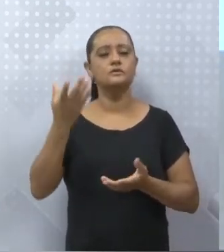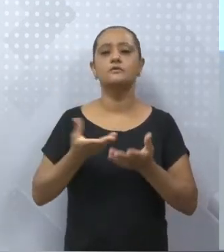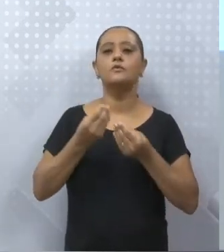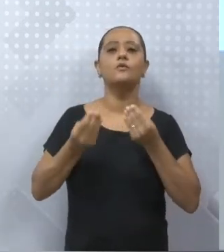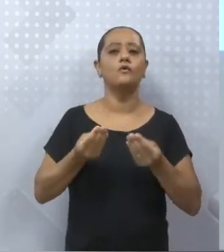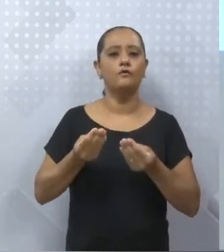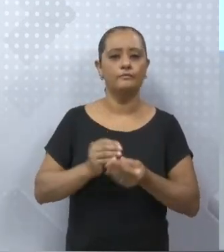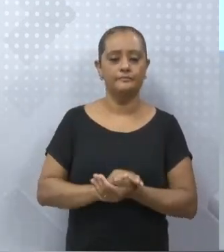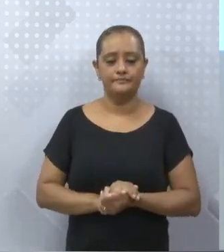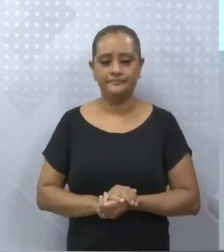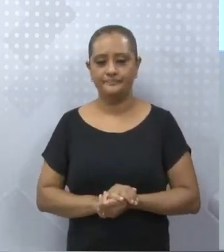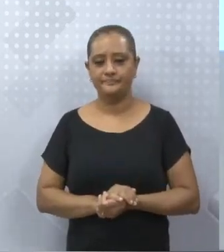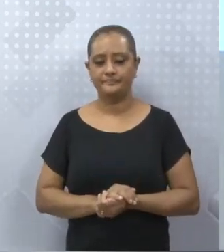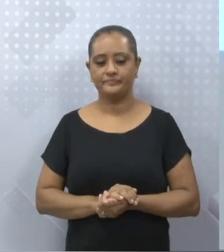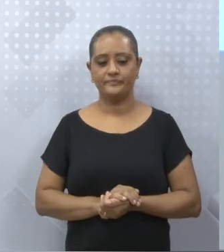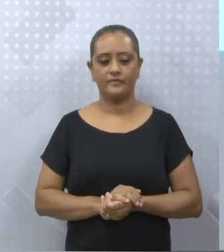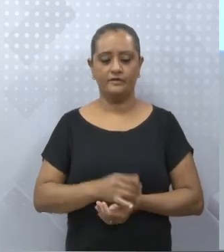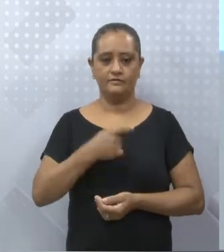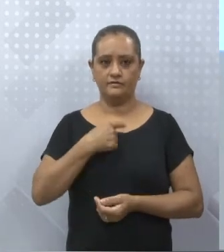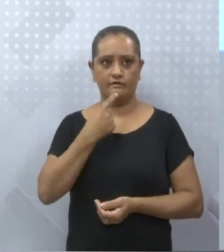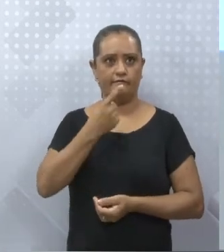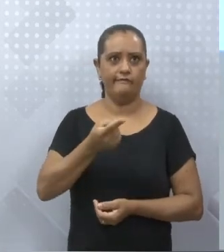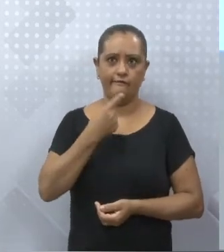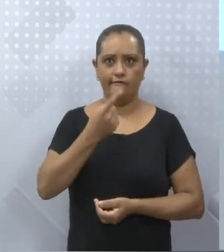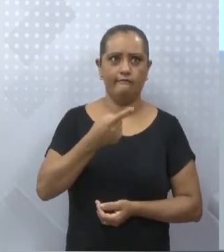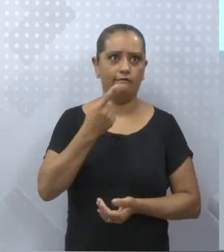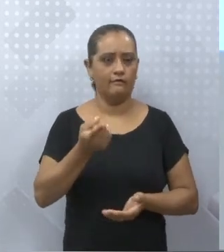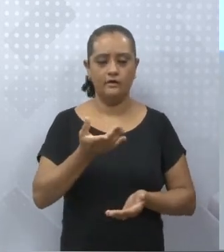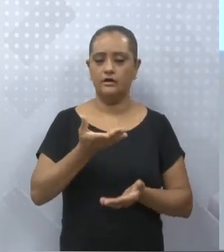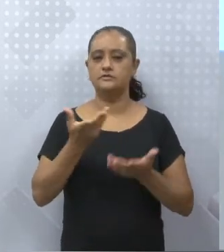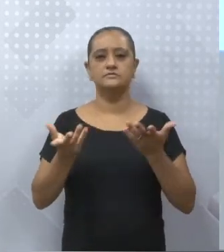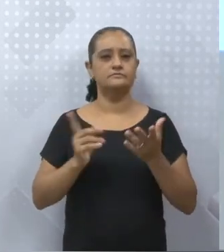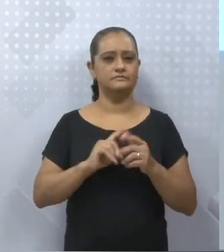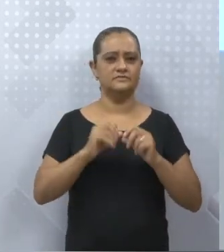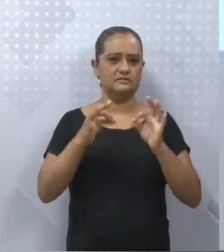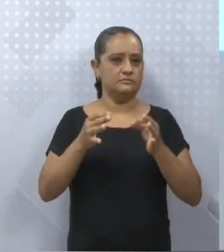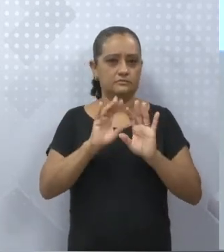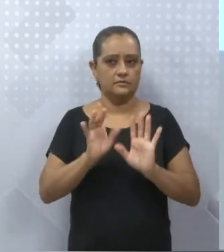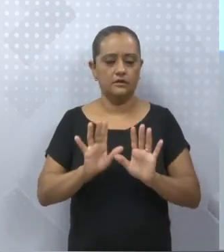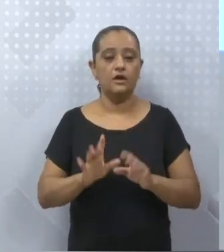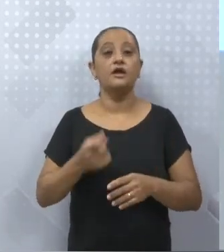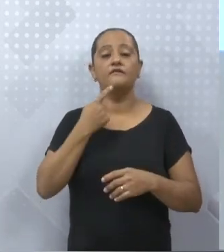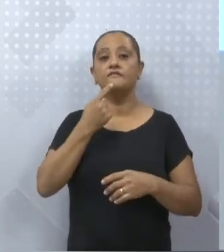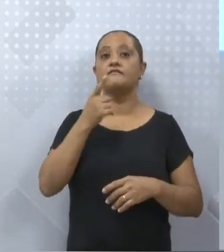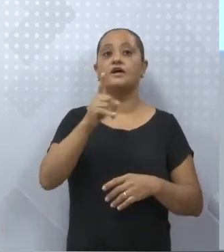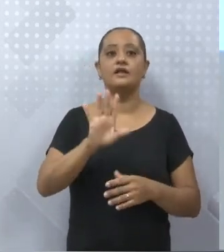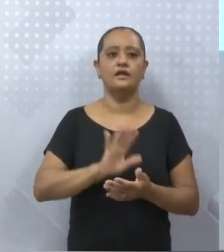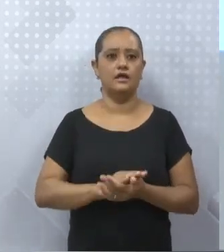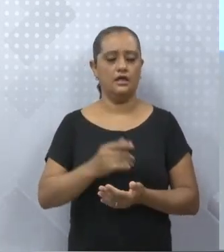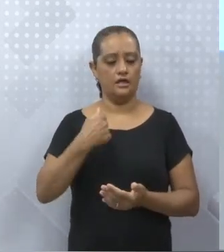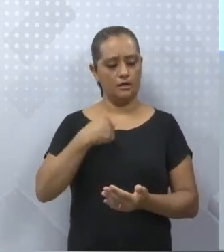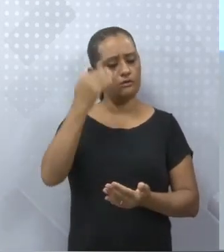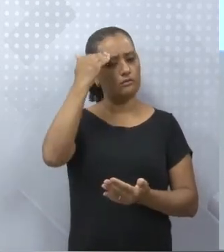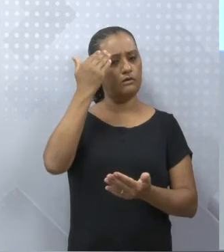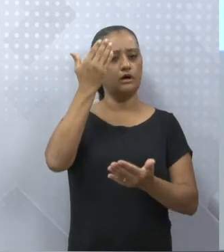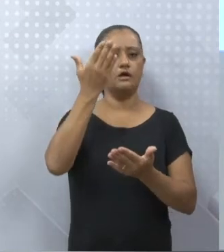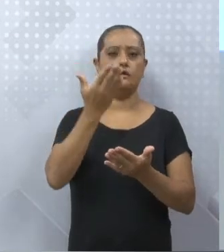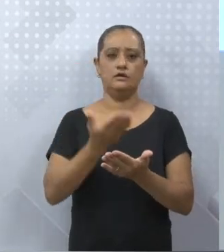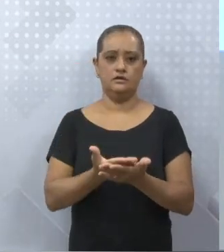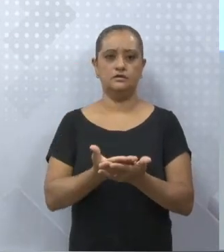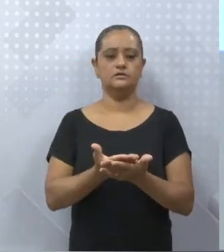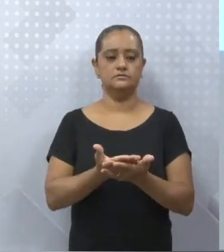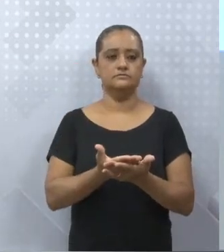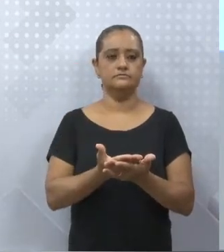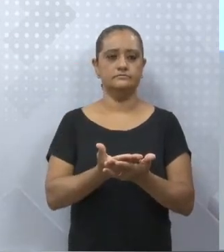quando você está falando, você não vai falar, eu acredito. Você vai dizer, eu é o sujeito, acredito é o